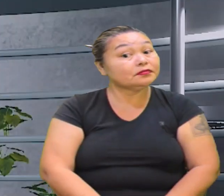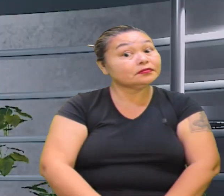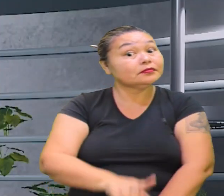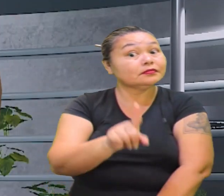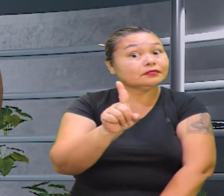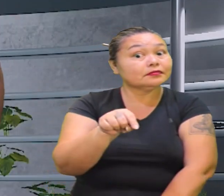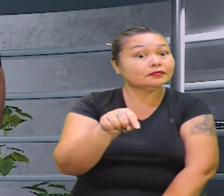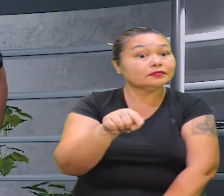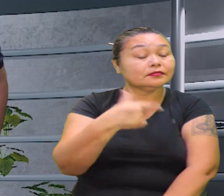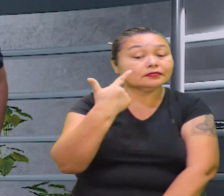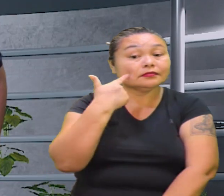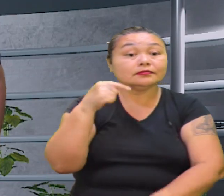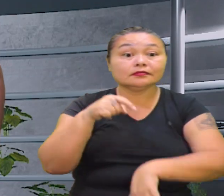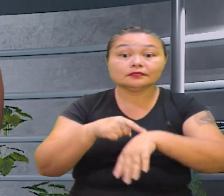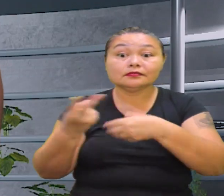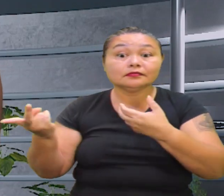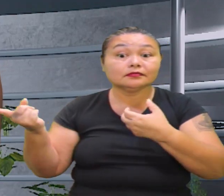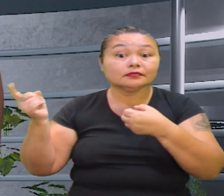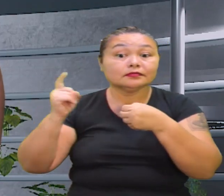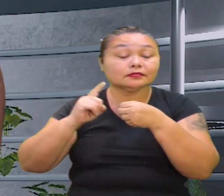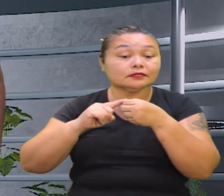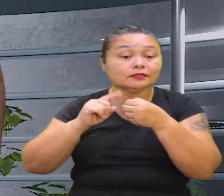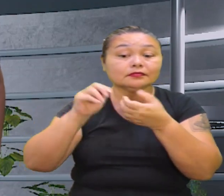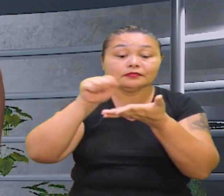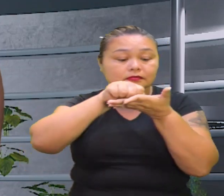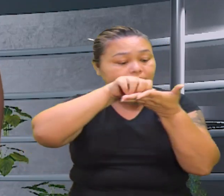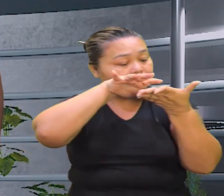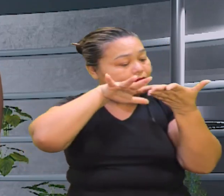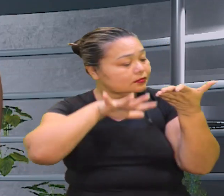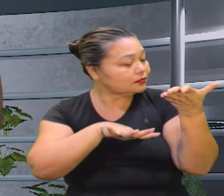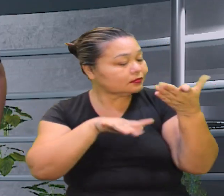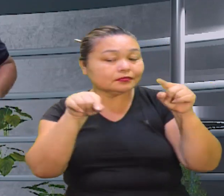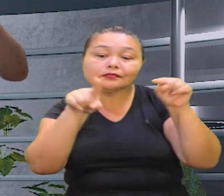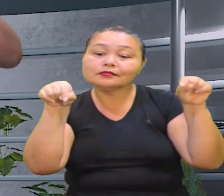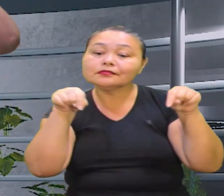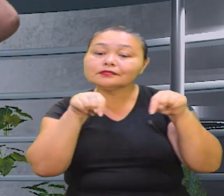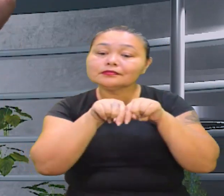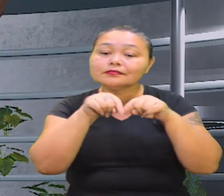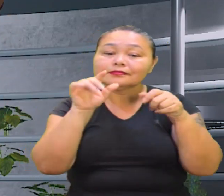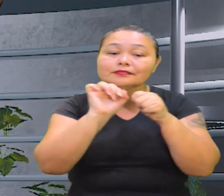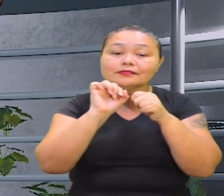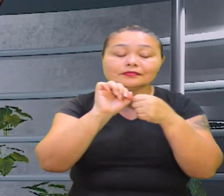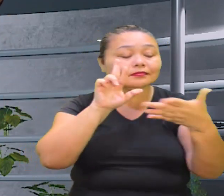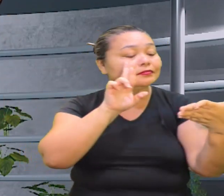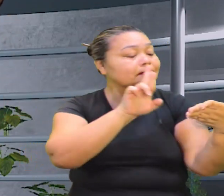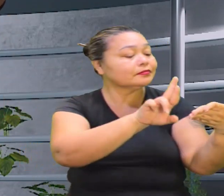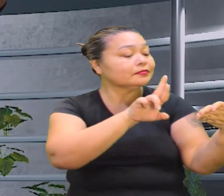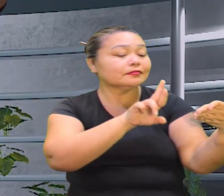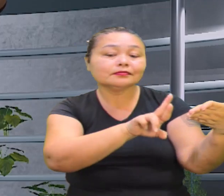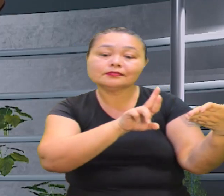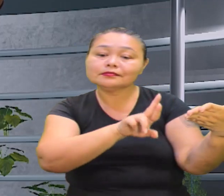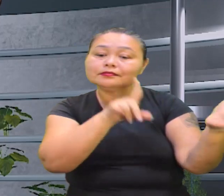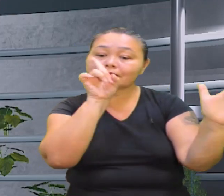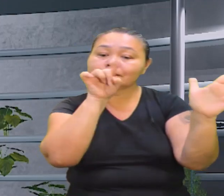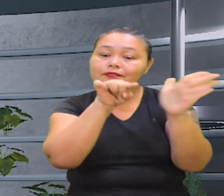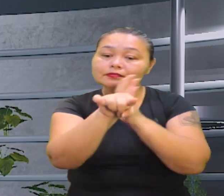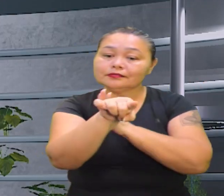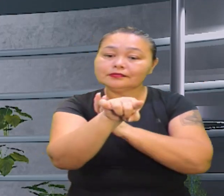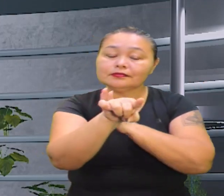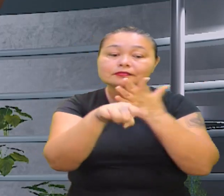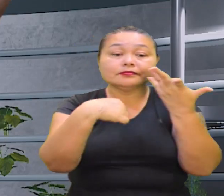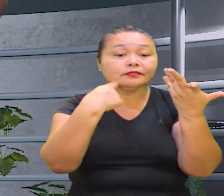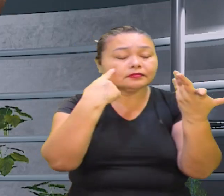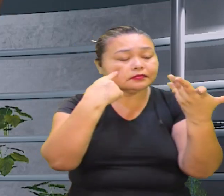É isso aí Agora voltamos Pra nossa atividade Sala Onde você vai ter A resolução Das questões